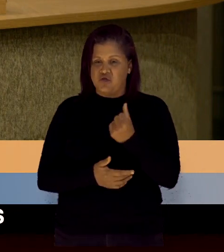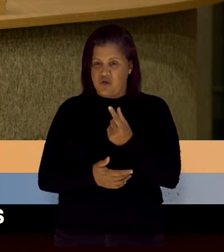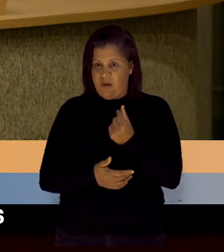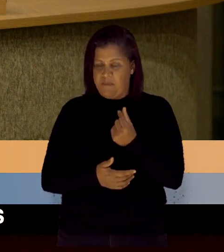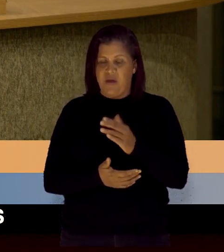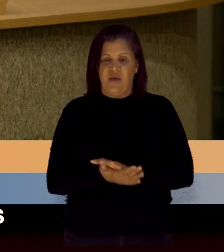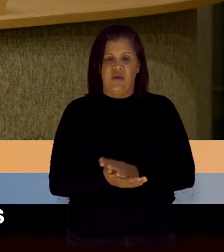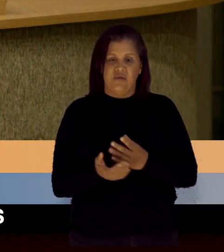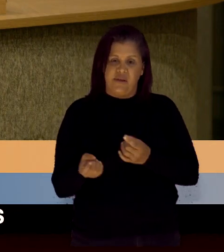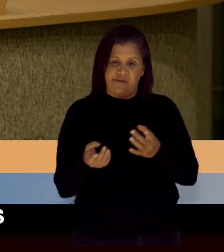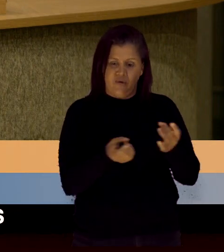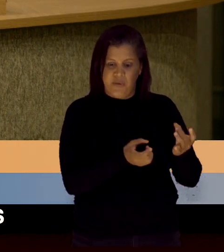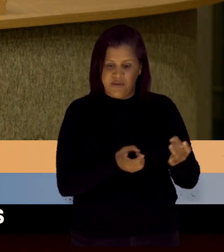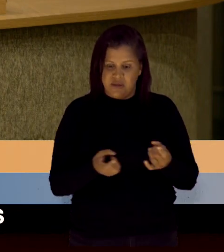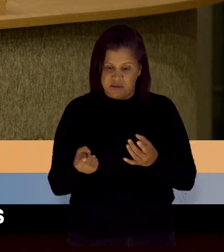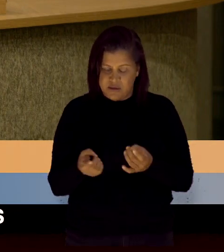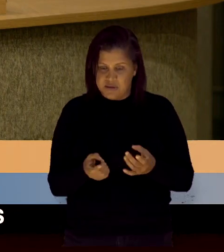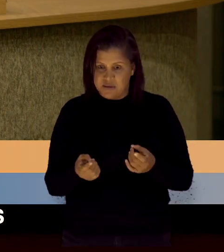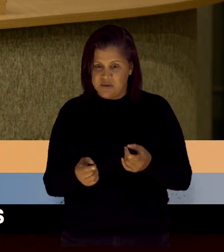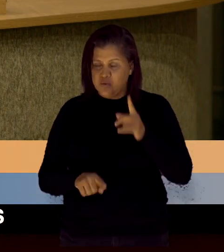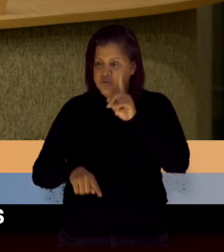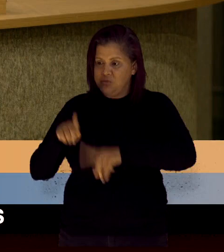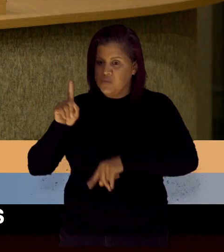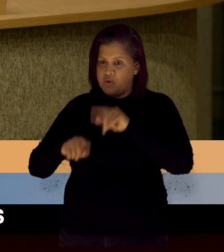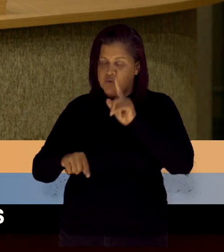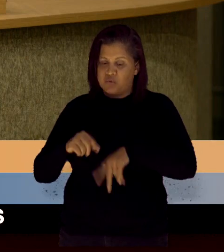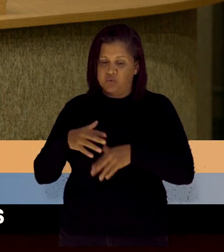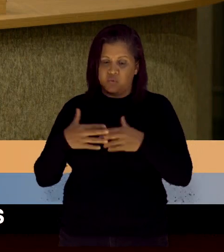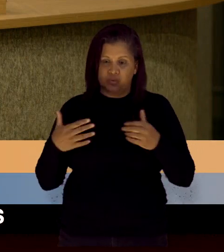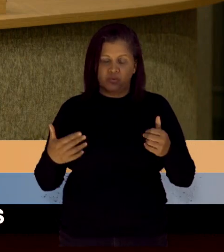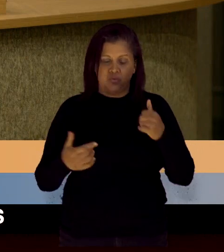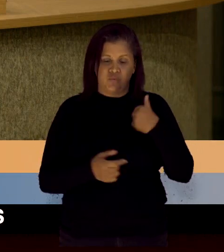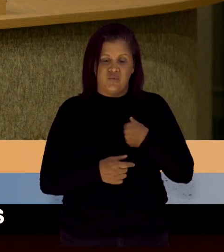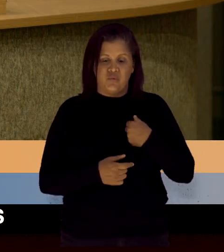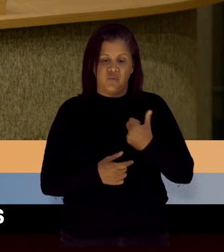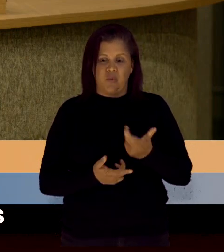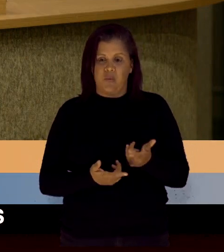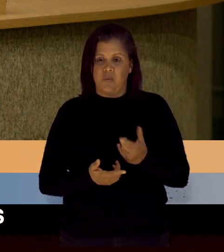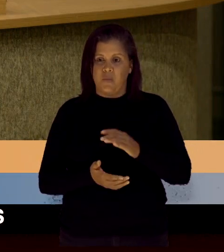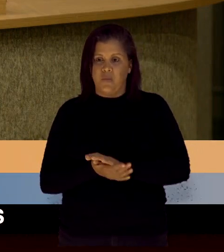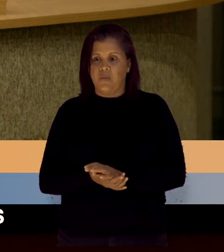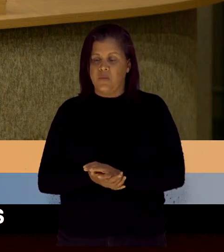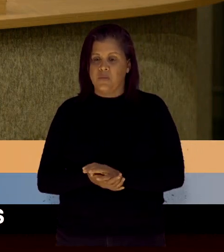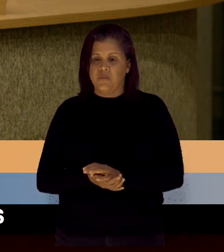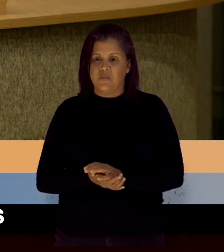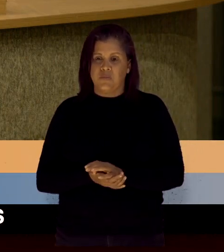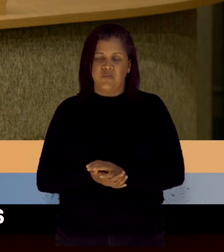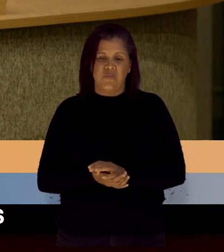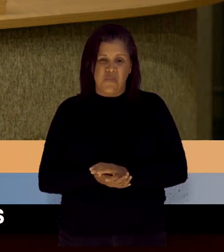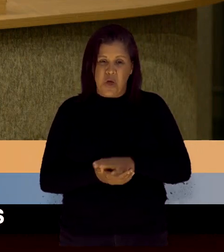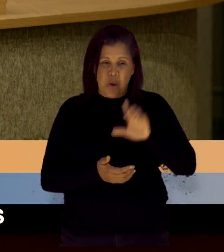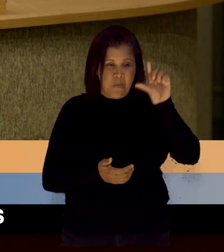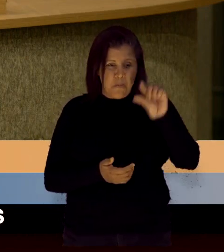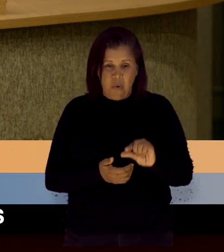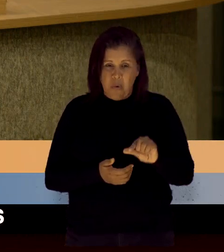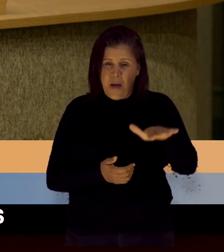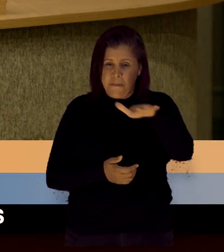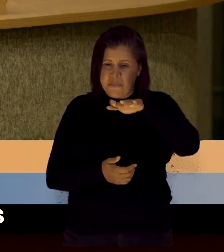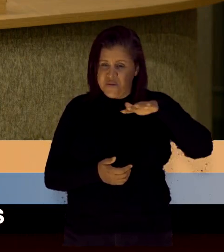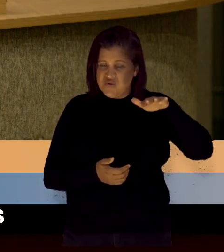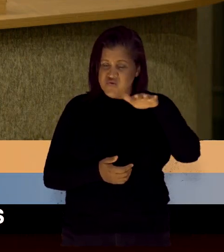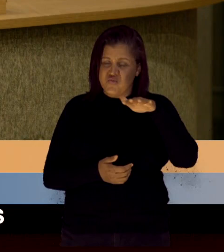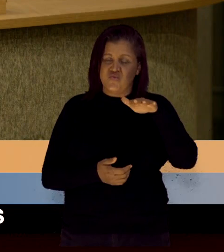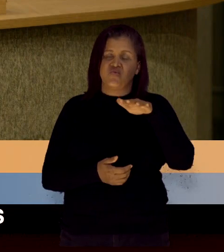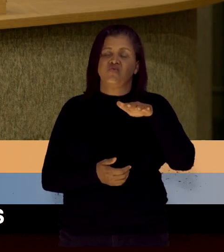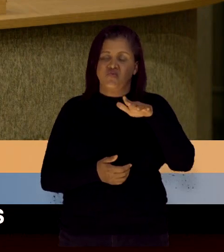de comercialização dos seus produtos pelo baixo público presente no festival.